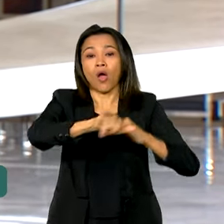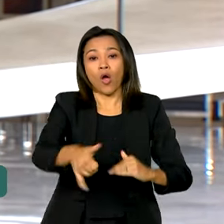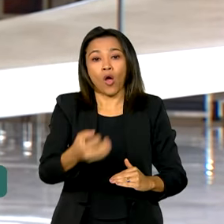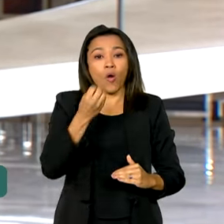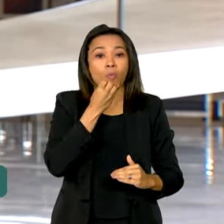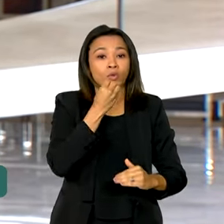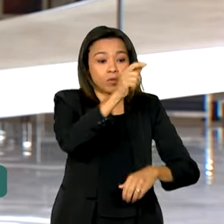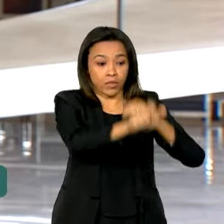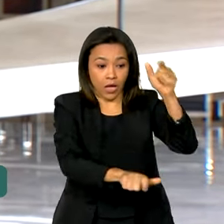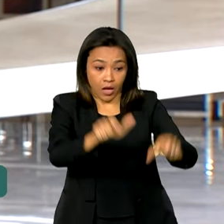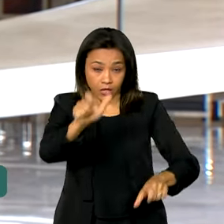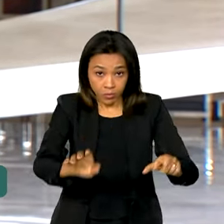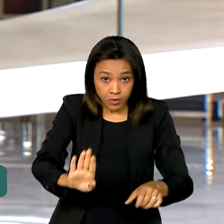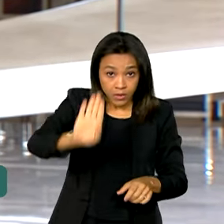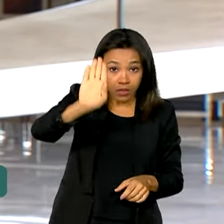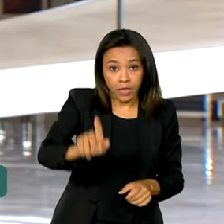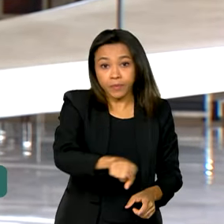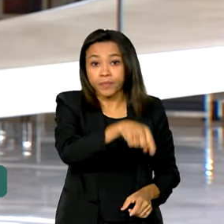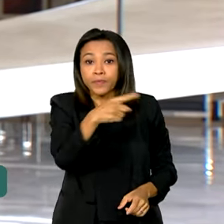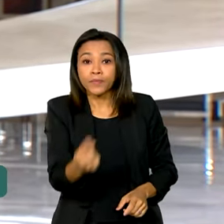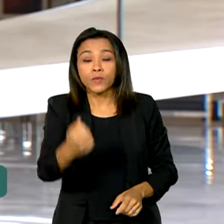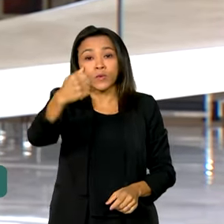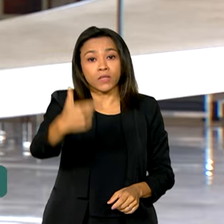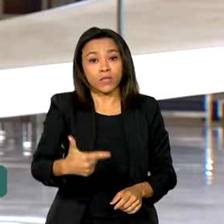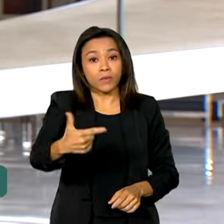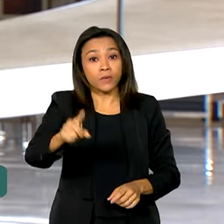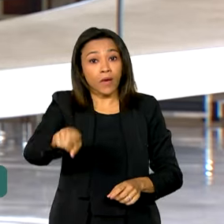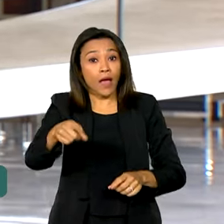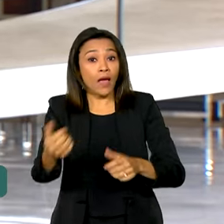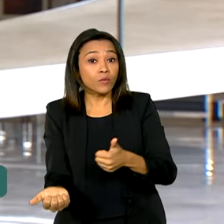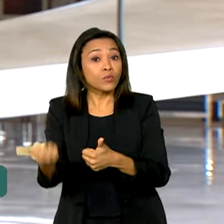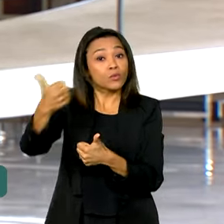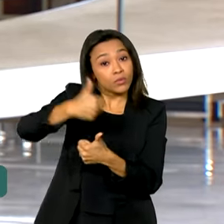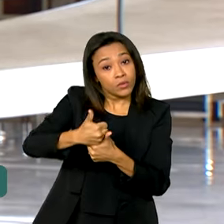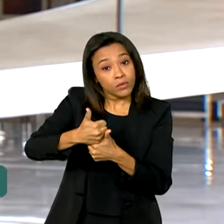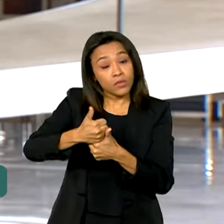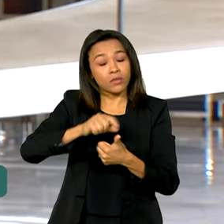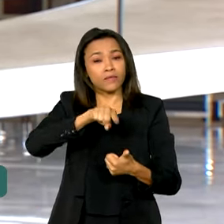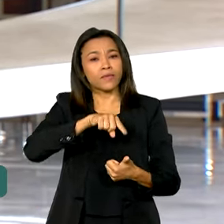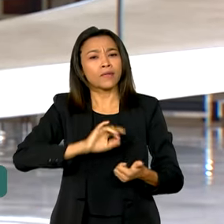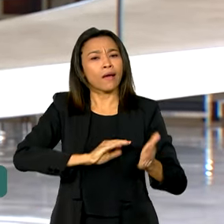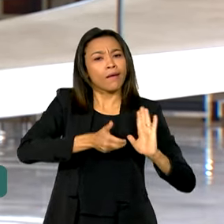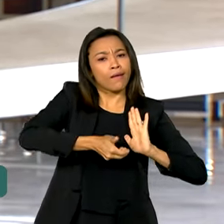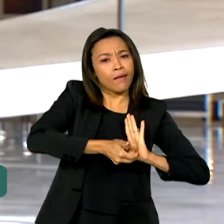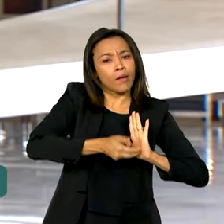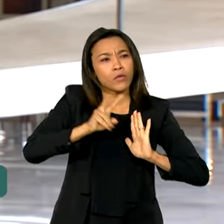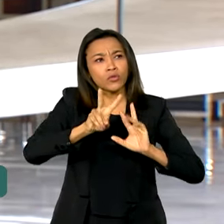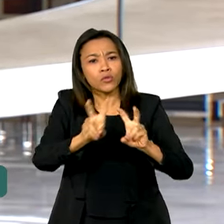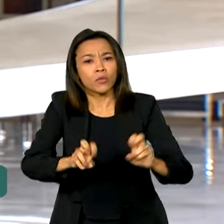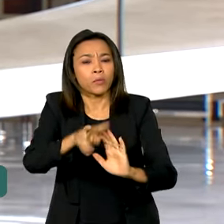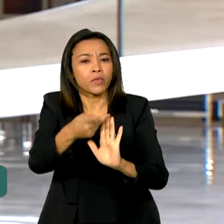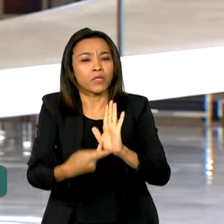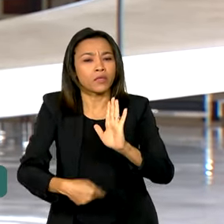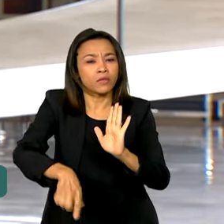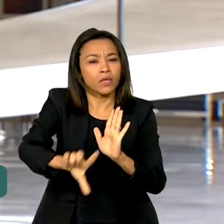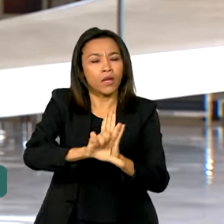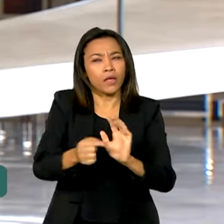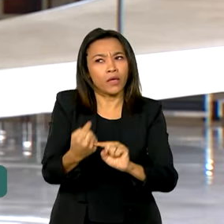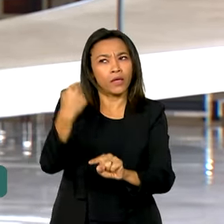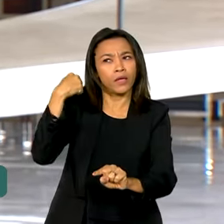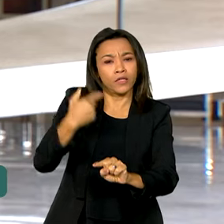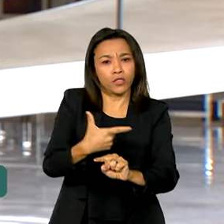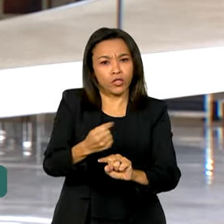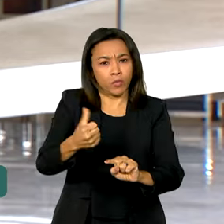os candidatos. O segundo é o substitutivo da Câmara dos Deputados a um projeto de lei do Senado de 2010,